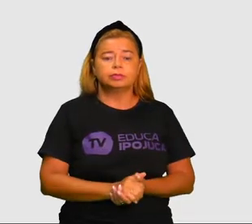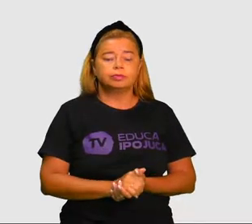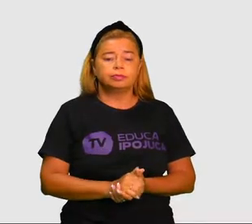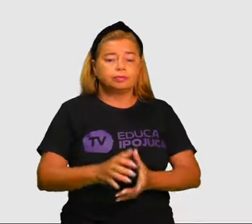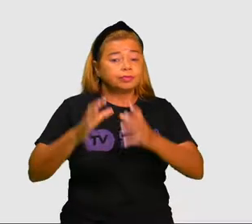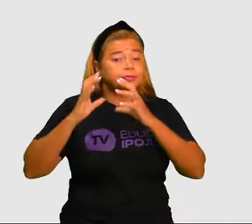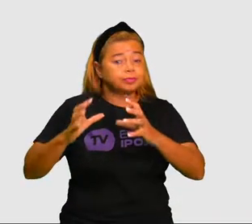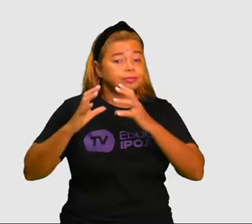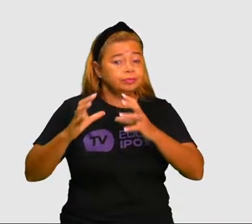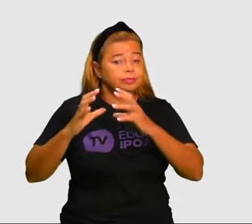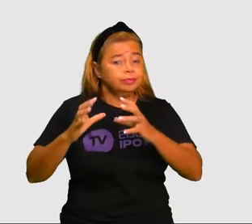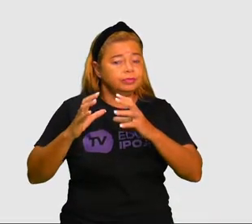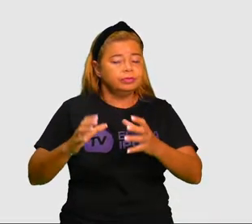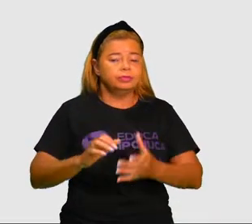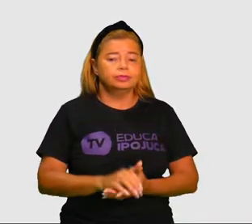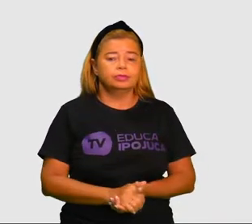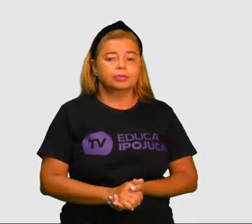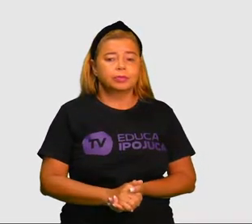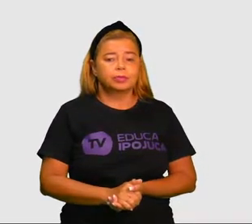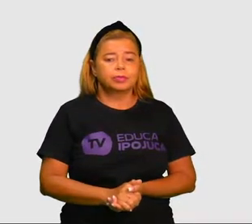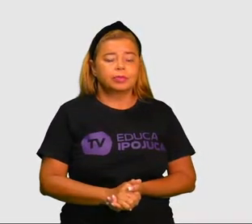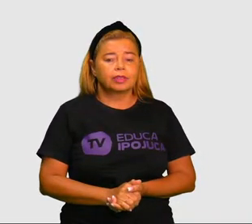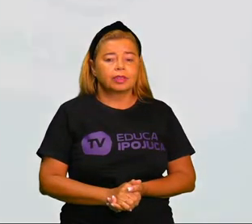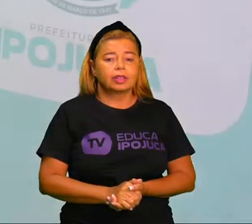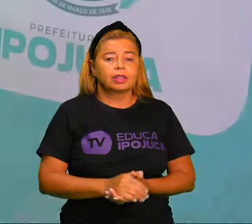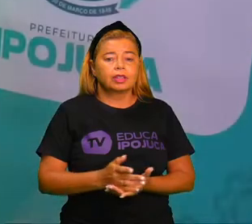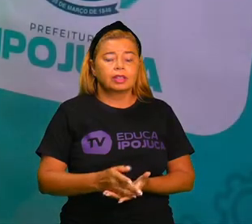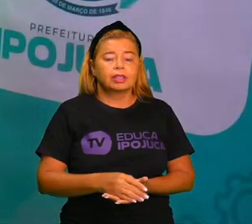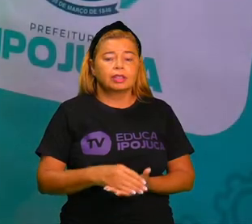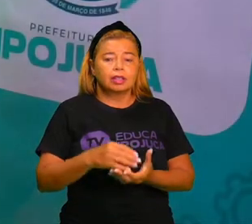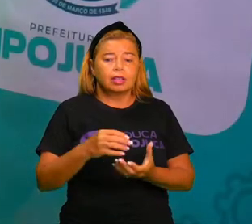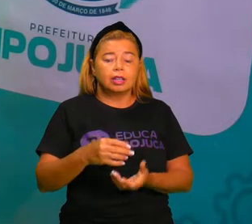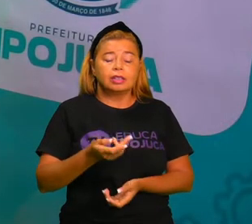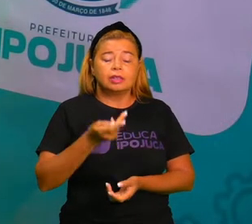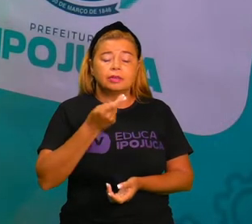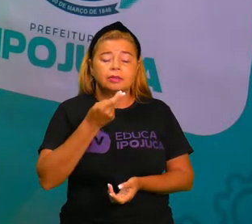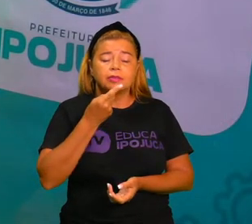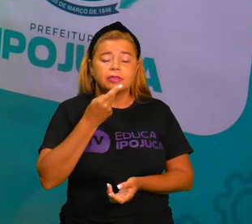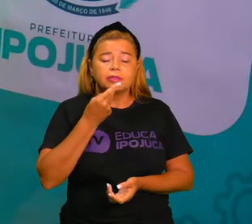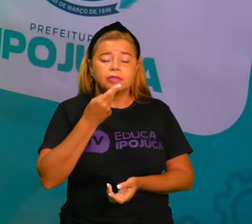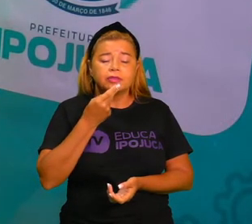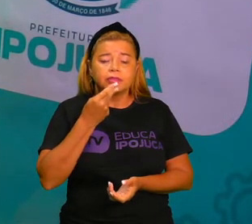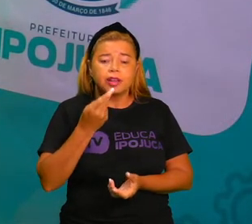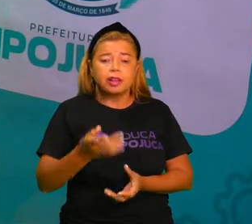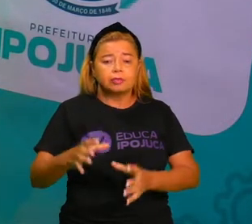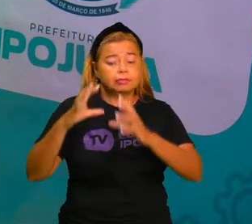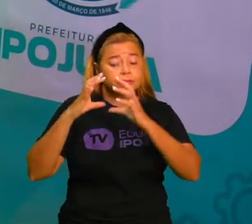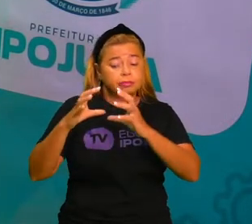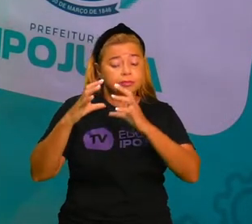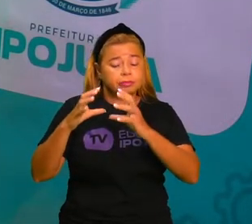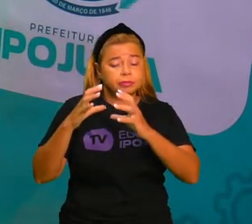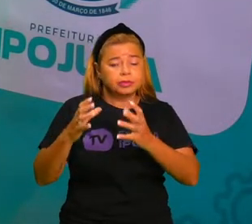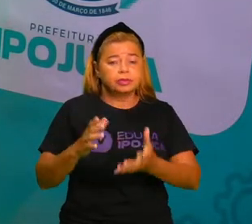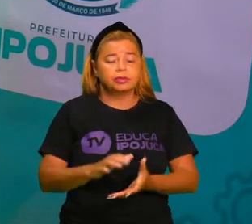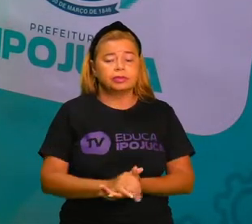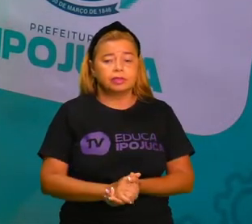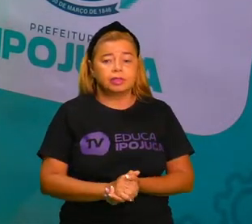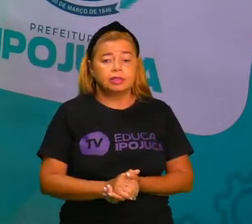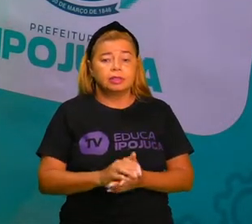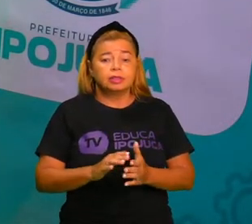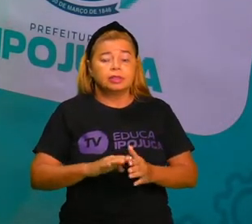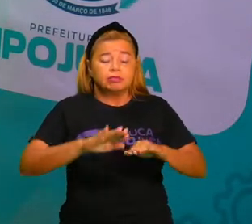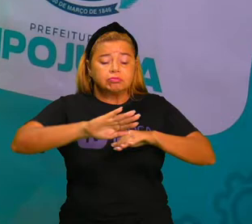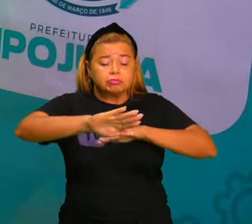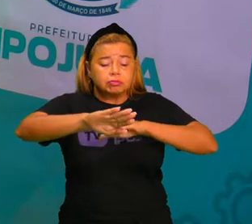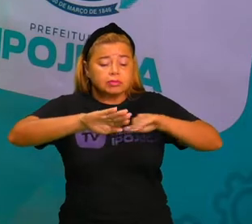Quando eu falo, eu digo bola. Mas quando eu vou, que é a soletração, né? Mas quando eu vou separar as